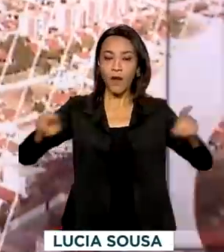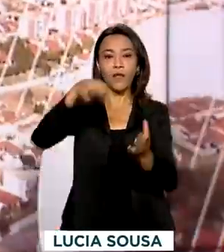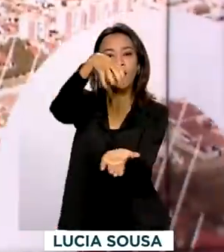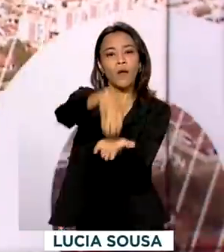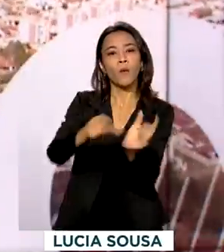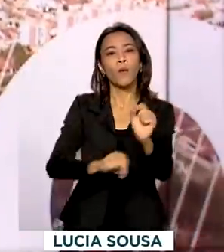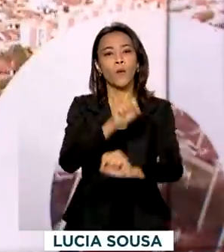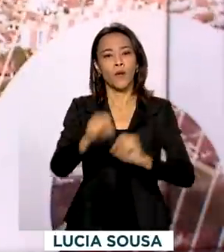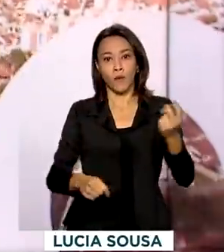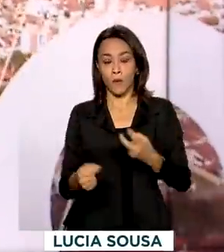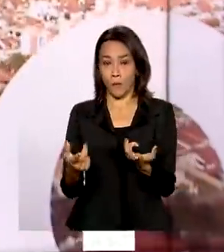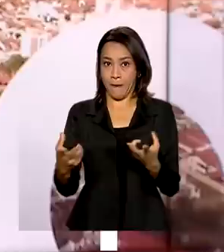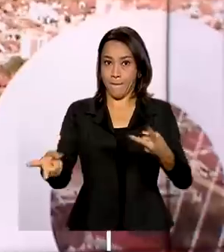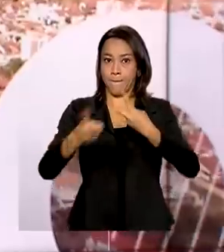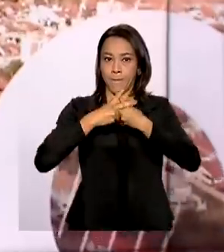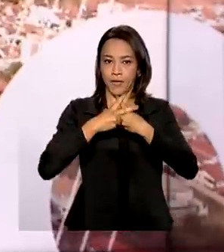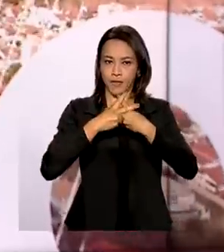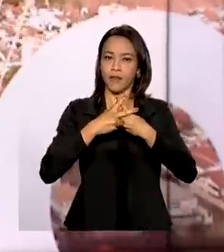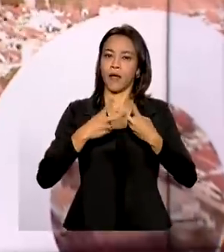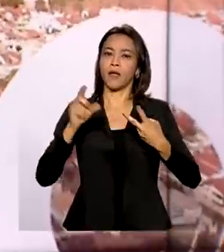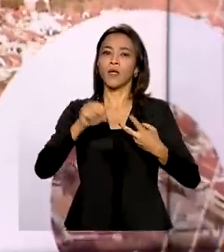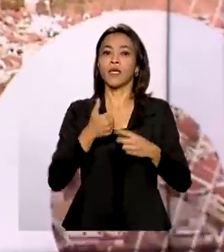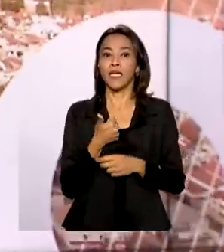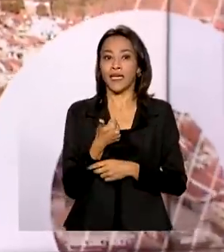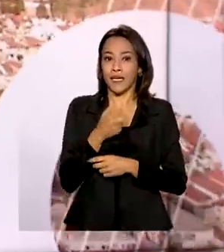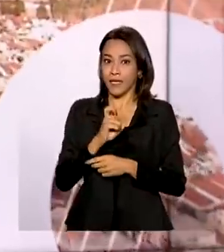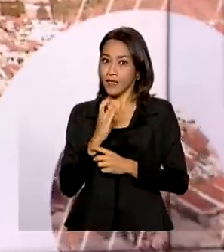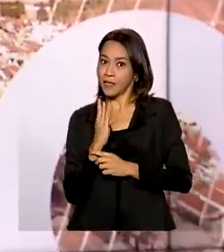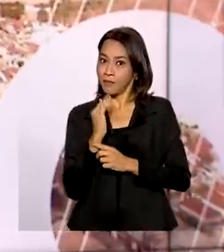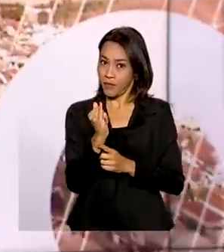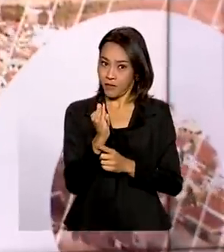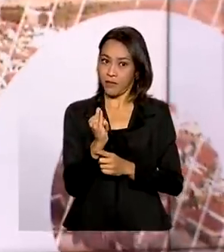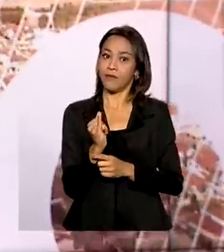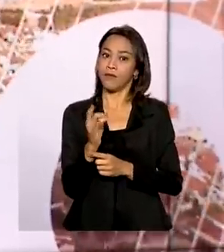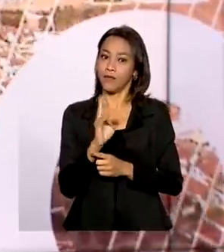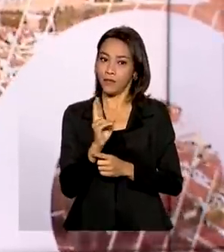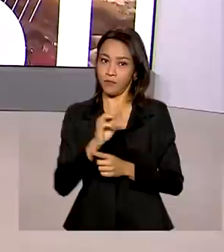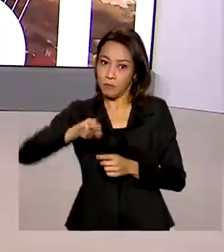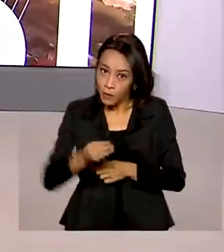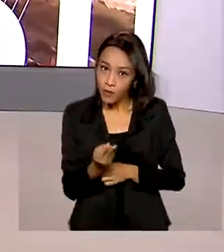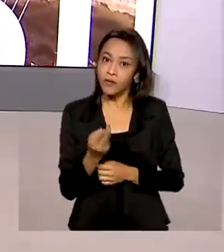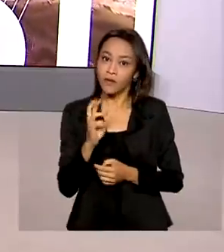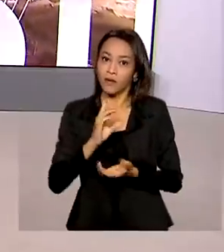regime fechado que contou com cerca de 15 milhões de reais de investimentos federais.